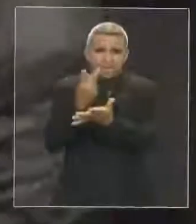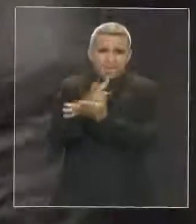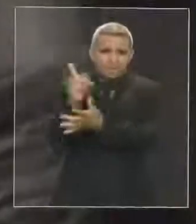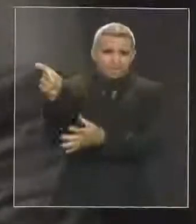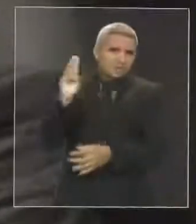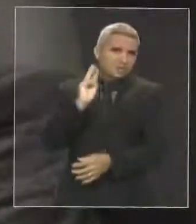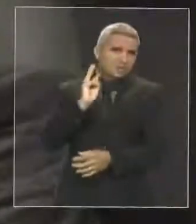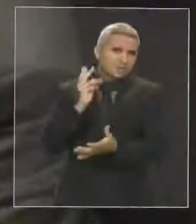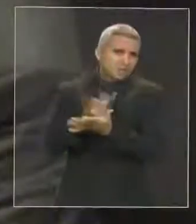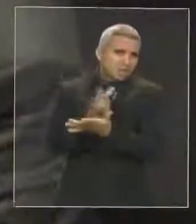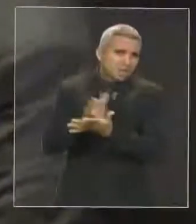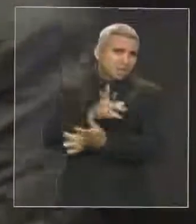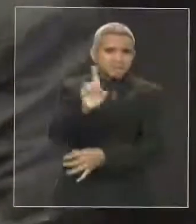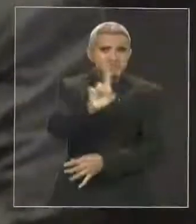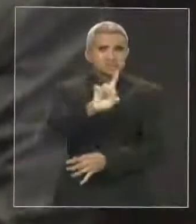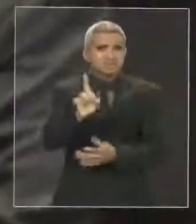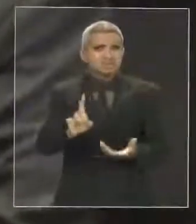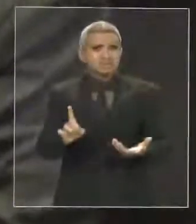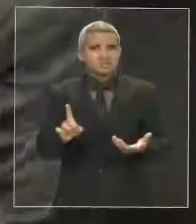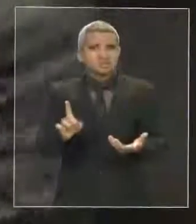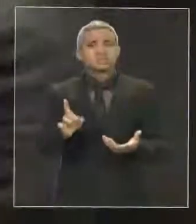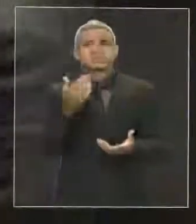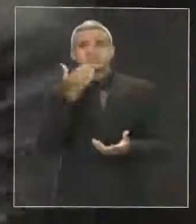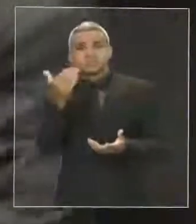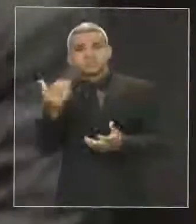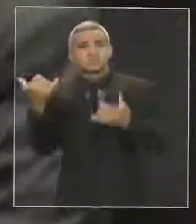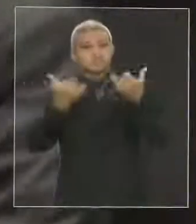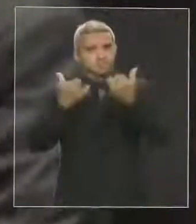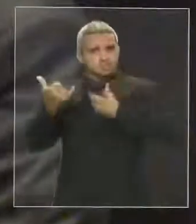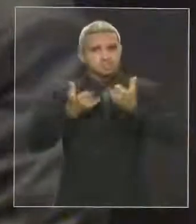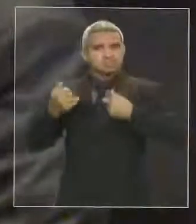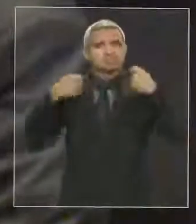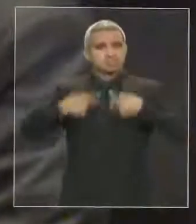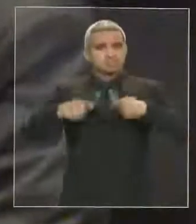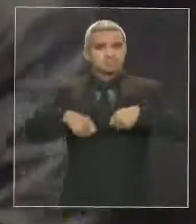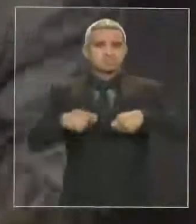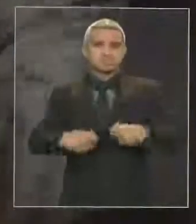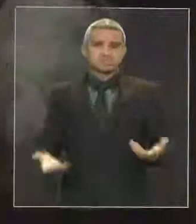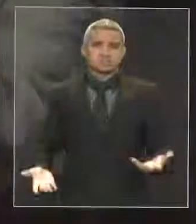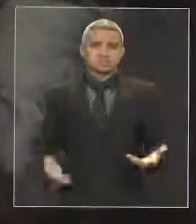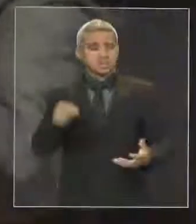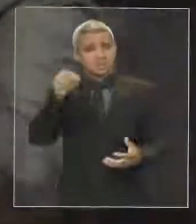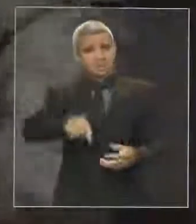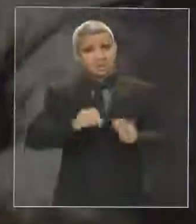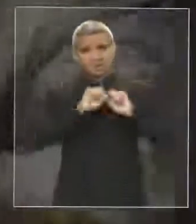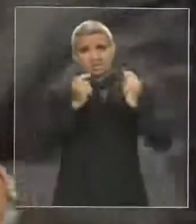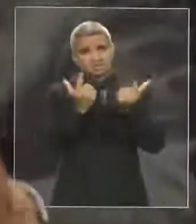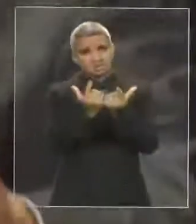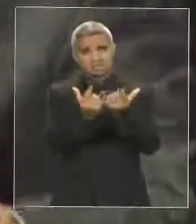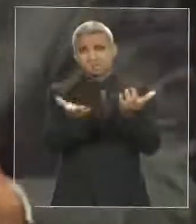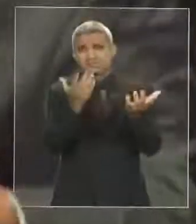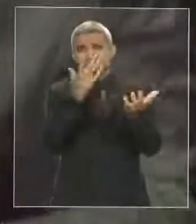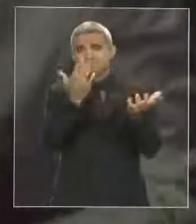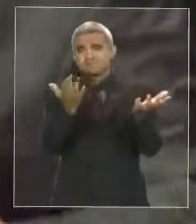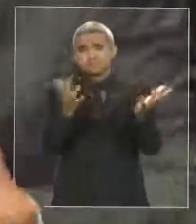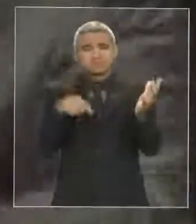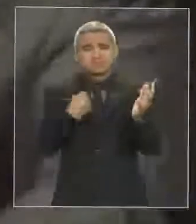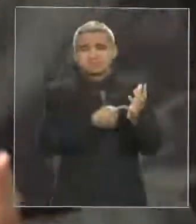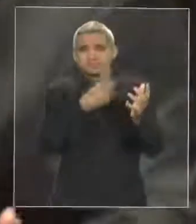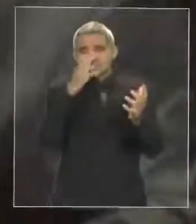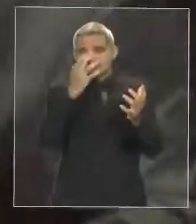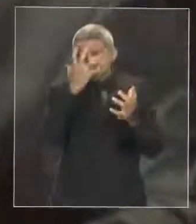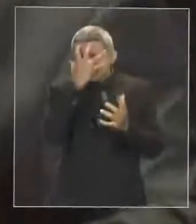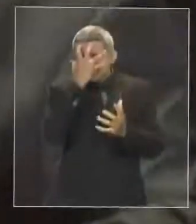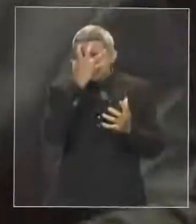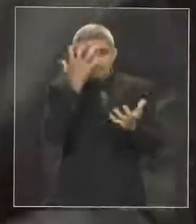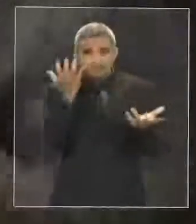em relação a isso. É isso que eu quero dizer. Agora acabou essa casa de uma vez. Porque outras informações, até que compreendo o lado político da